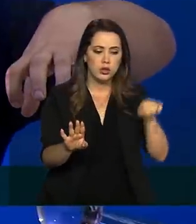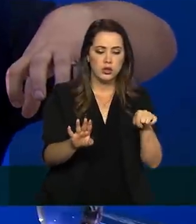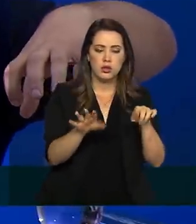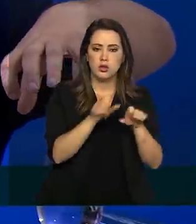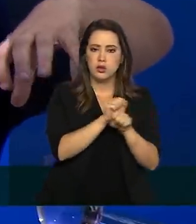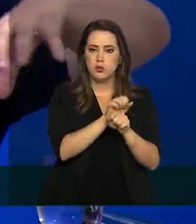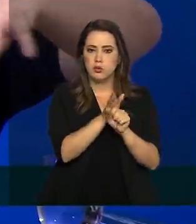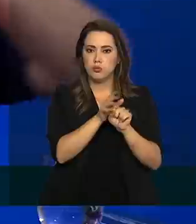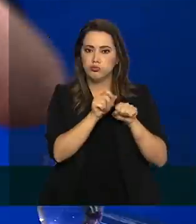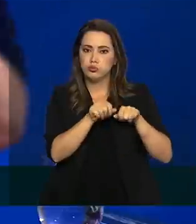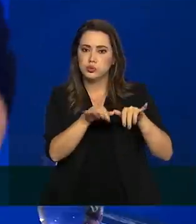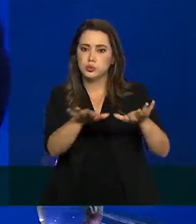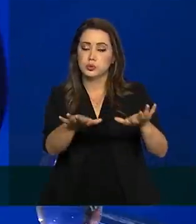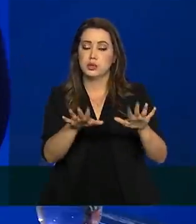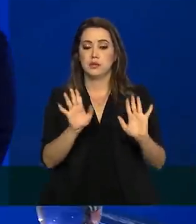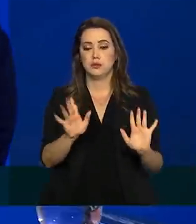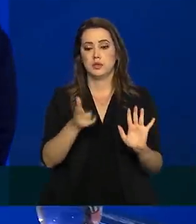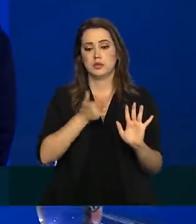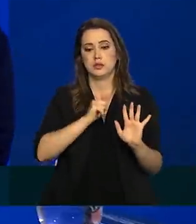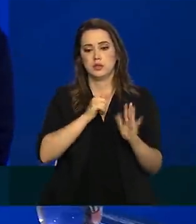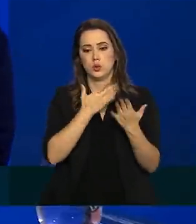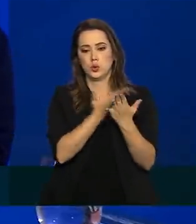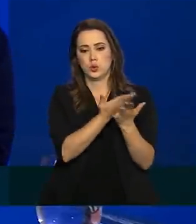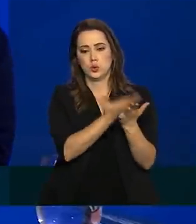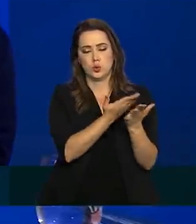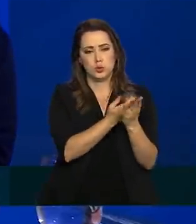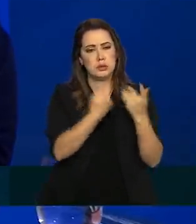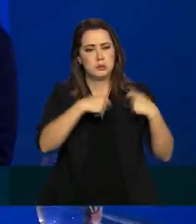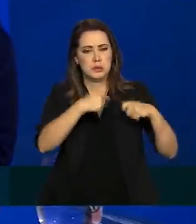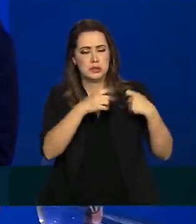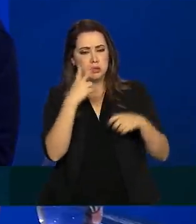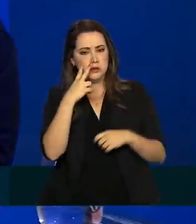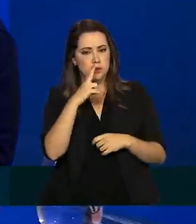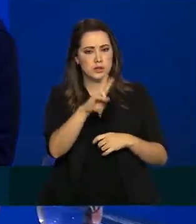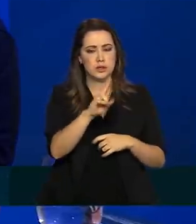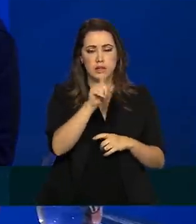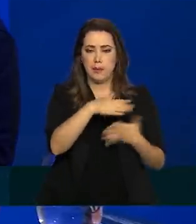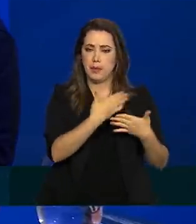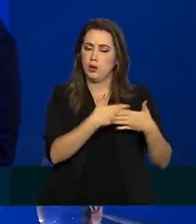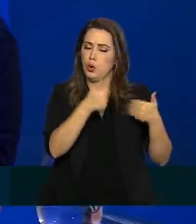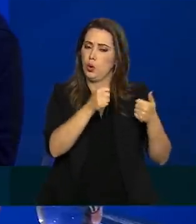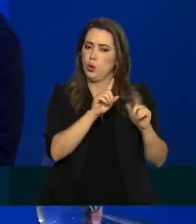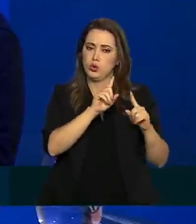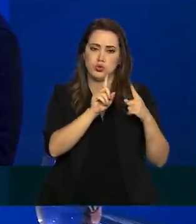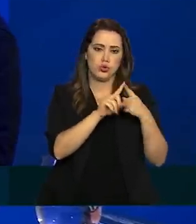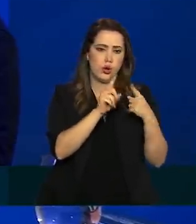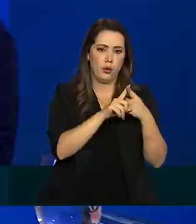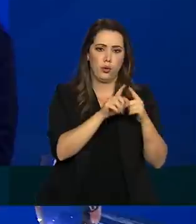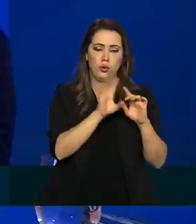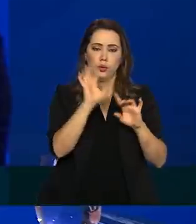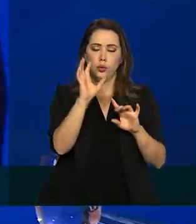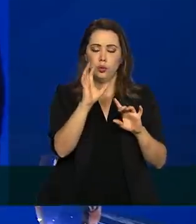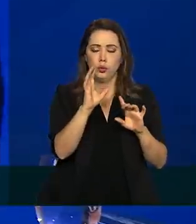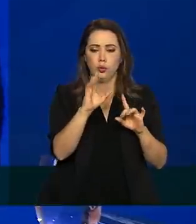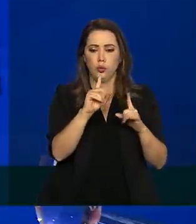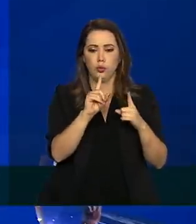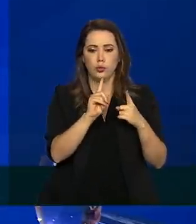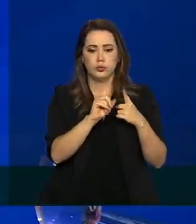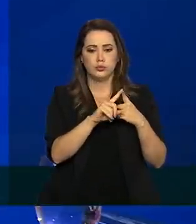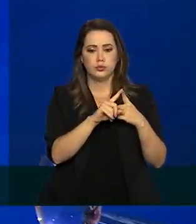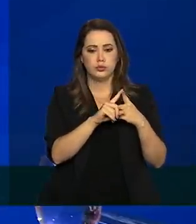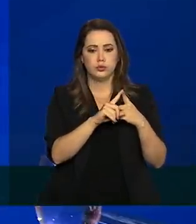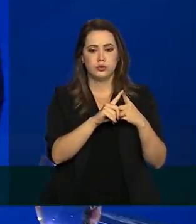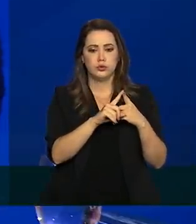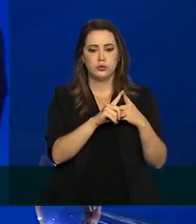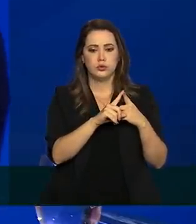infecção naquela cidade. Aí, inclusive, tem algumas análises que metodologicamente seriam melhores sobre o ponto de vista ecológico, que é uma análise